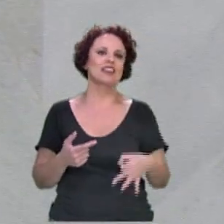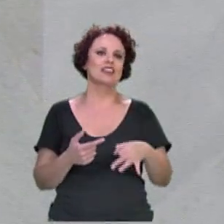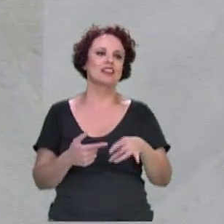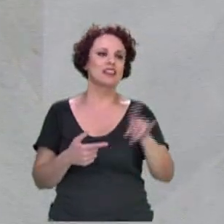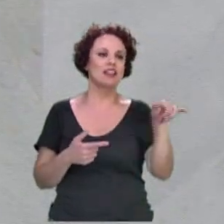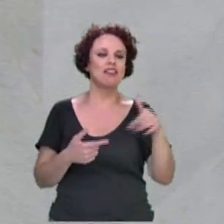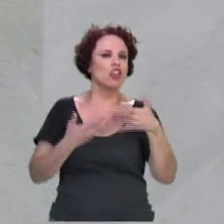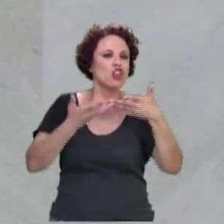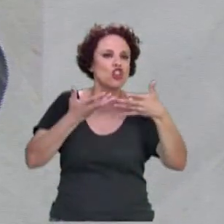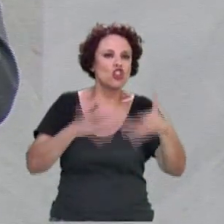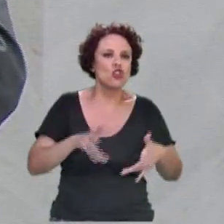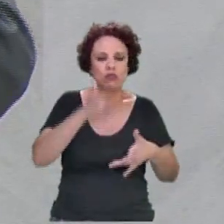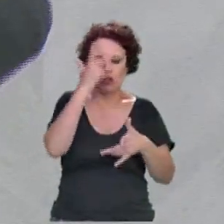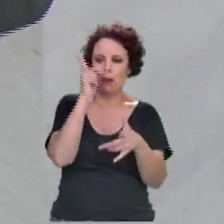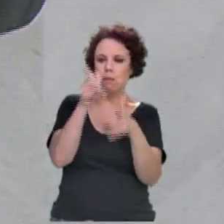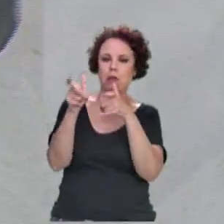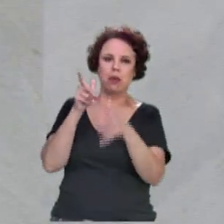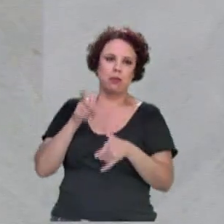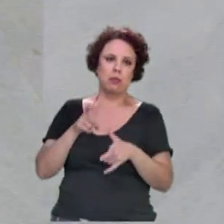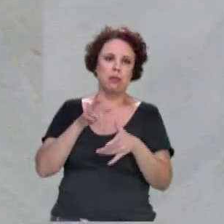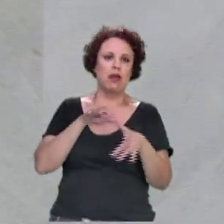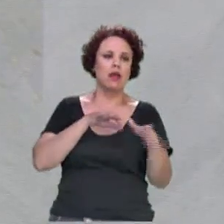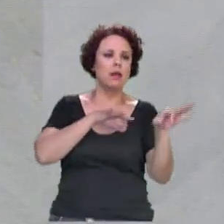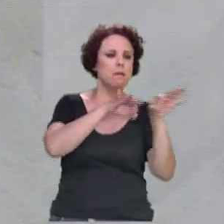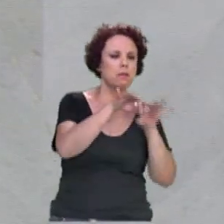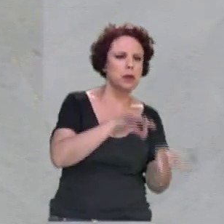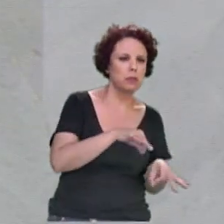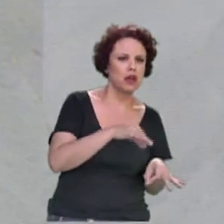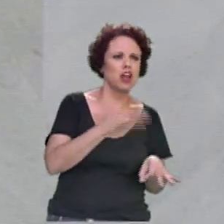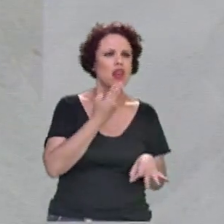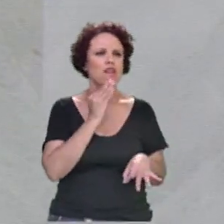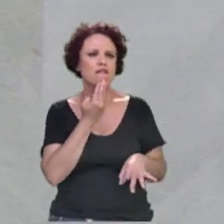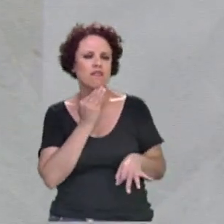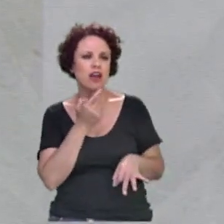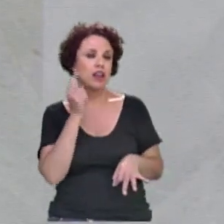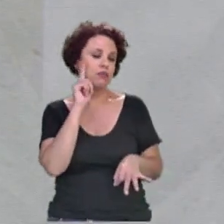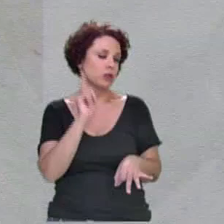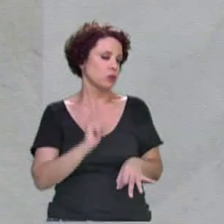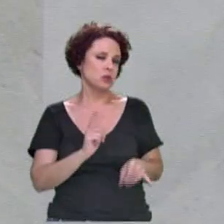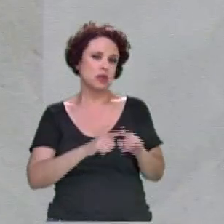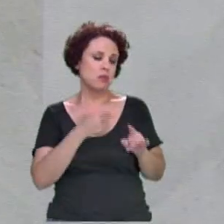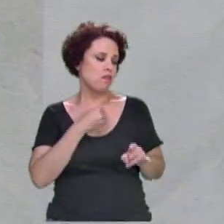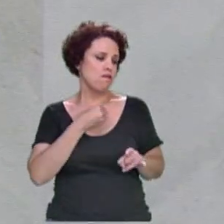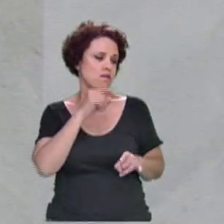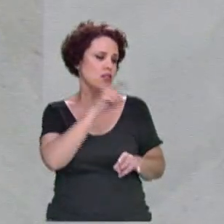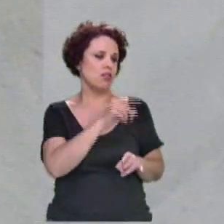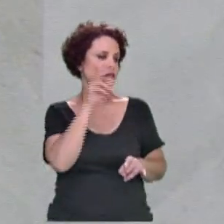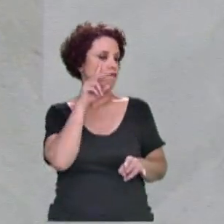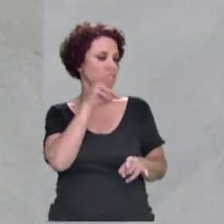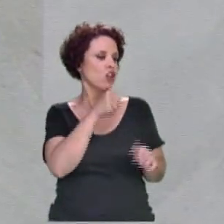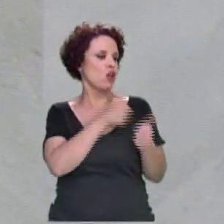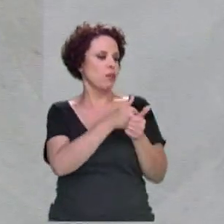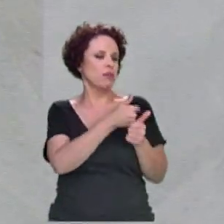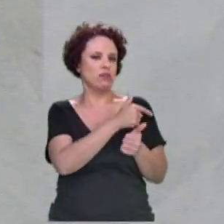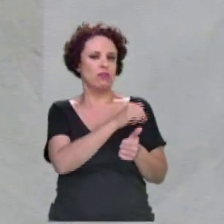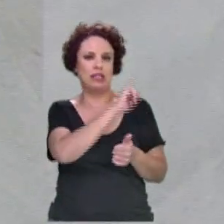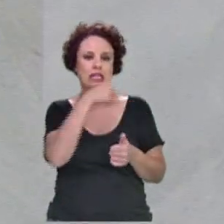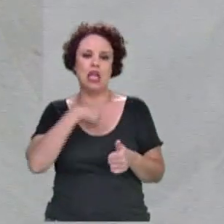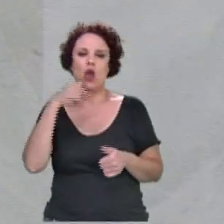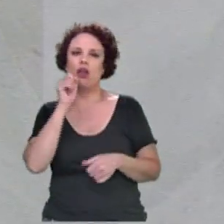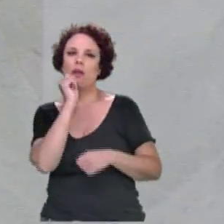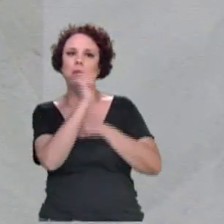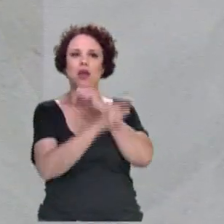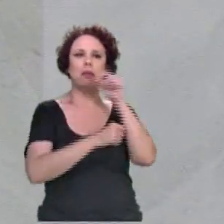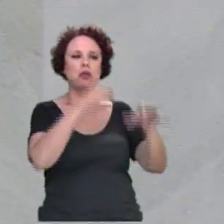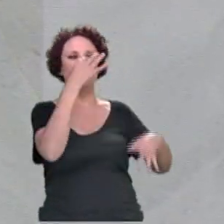não queriam esse resultado. É despreparo, foi falha, eu não vou entrar nesse mérito porque eu não estava no local. Seria muito leviano da minha parte